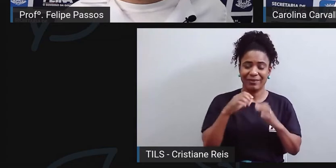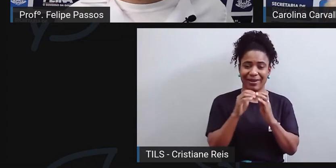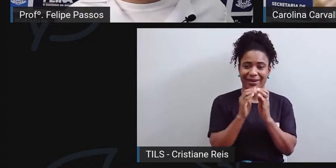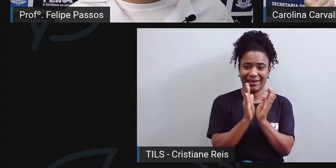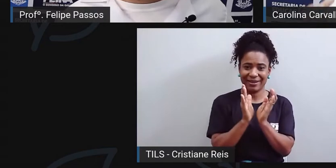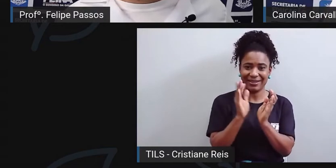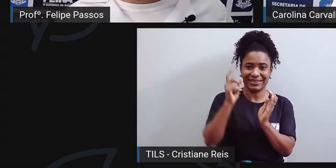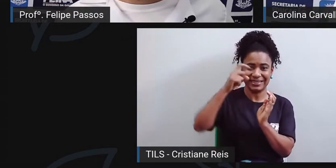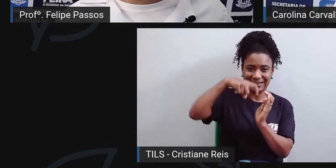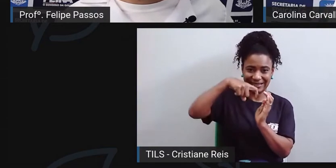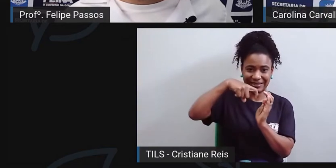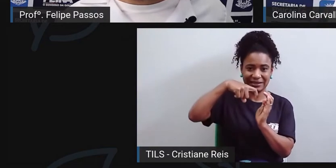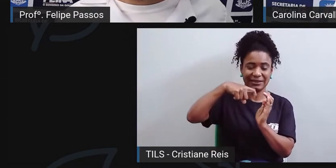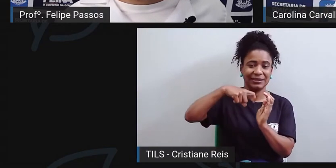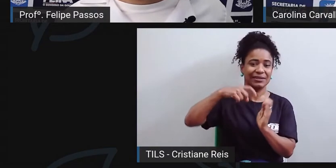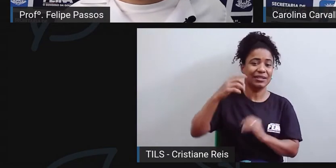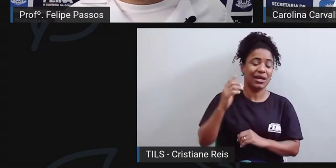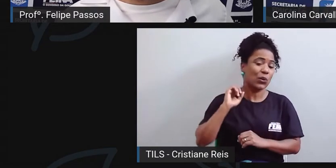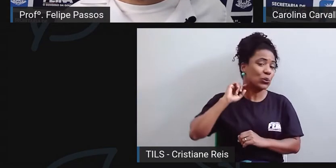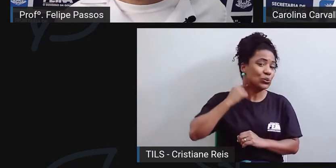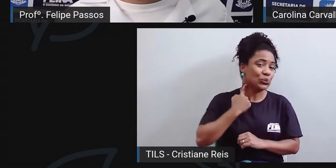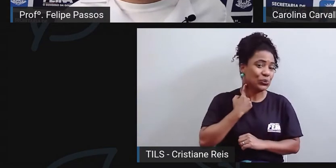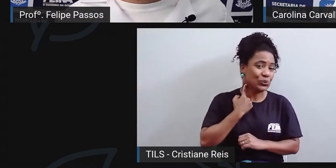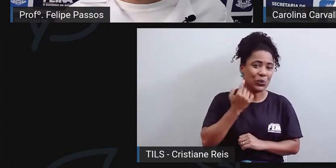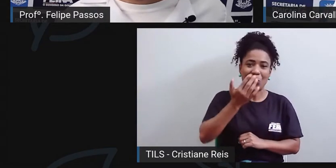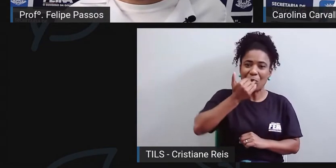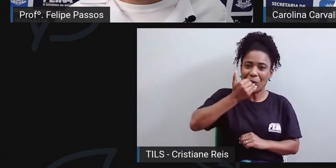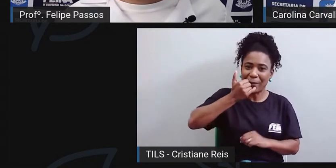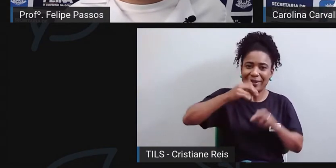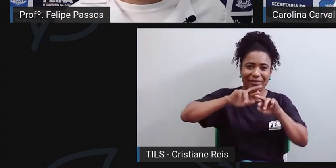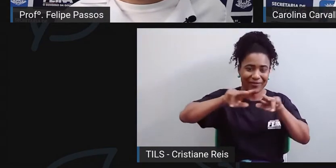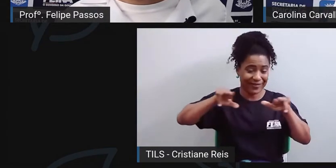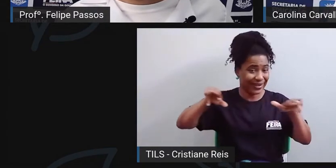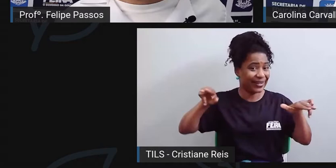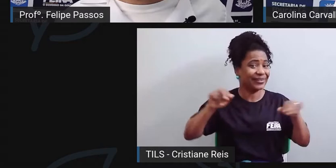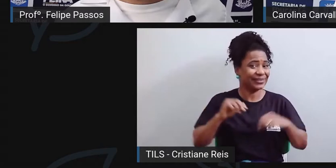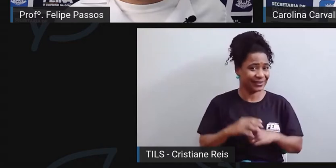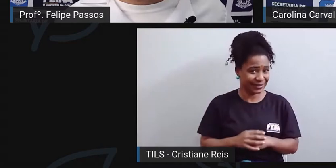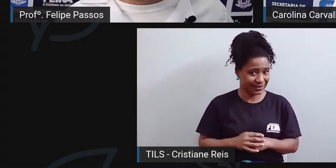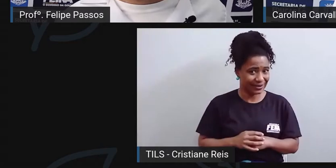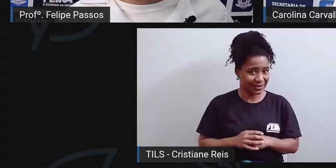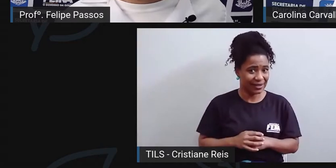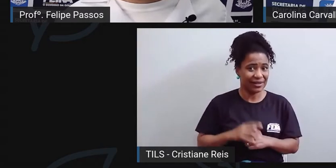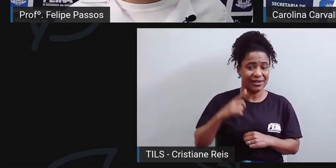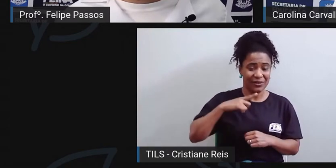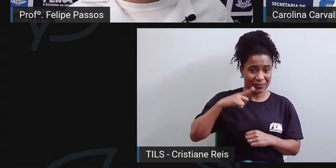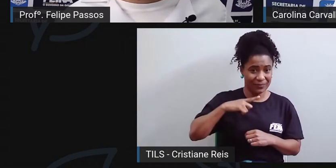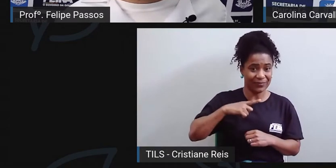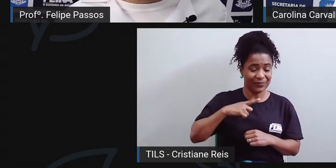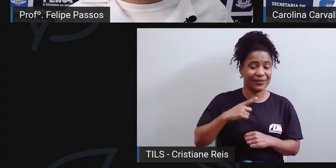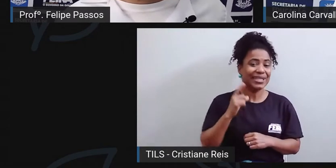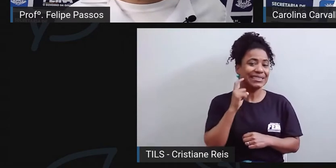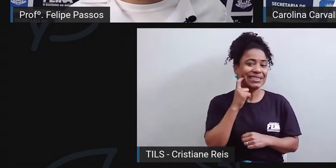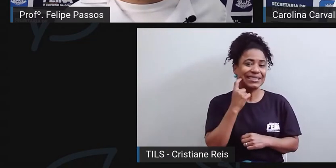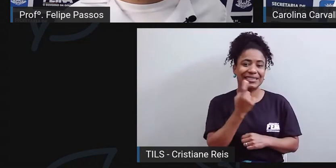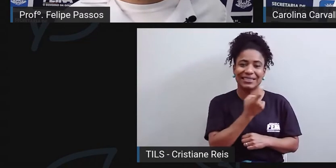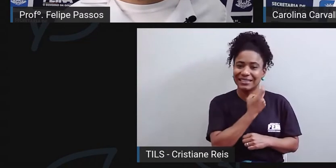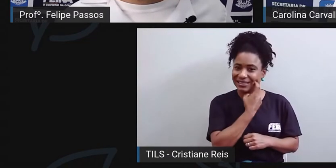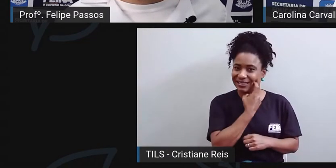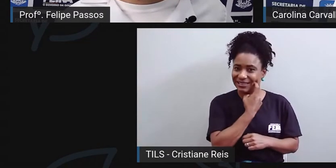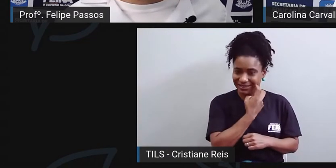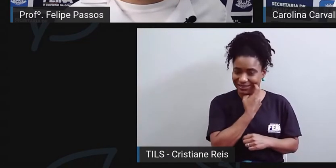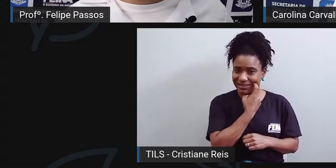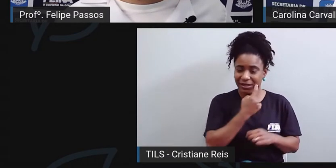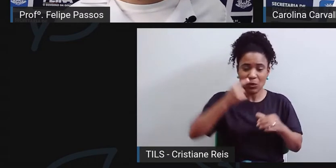ele facilita ainda mais esse acúmulo de alimento. E quando chega, principalmente num estágio onde ele atinge as